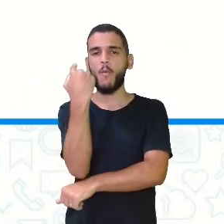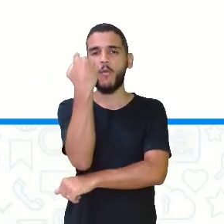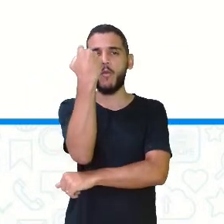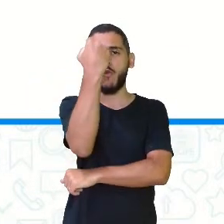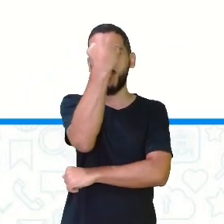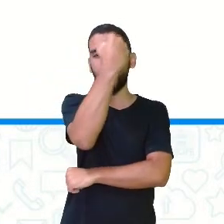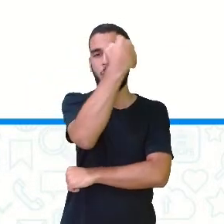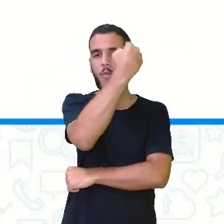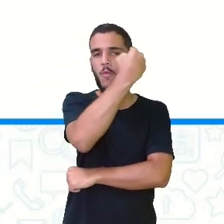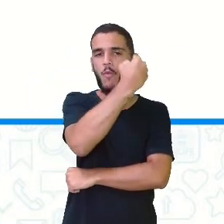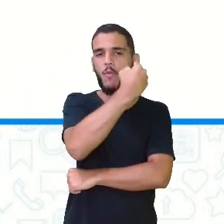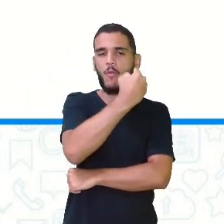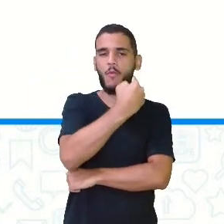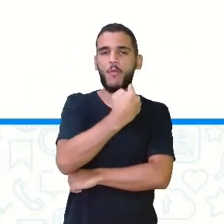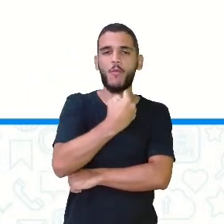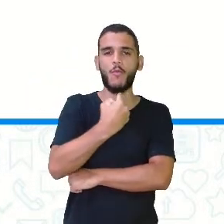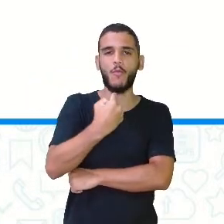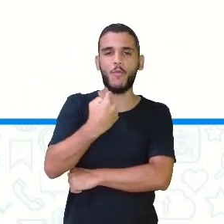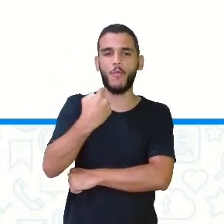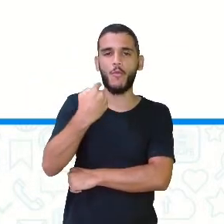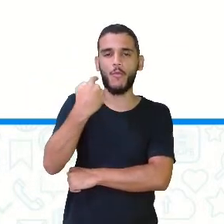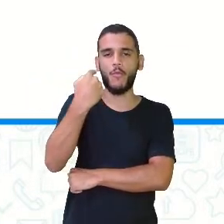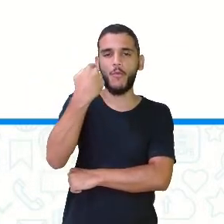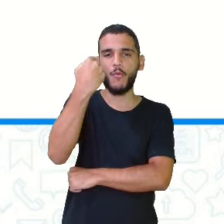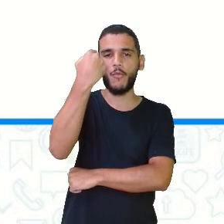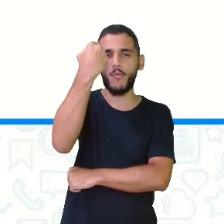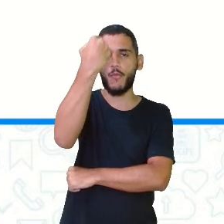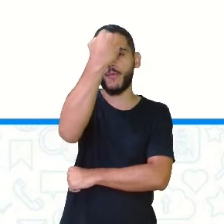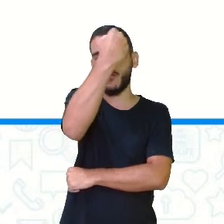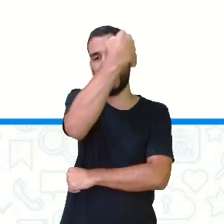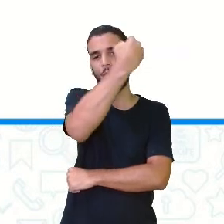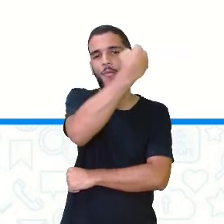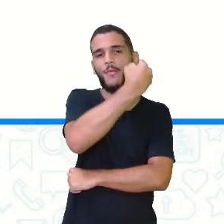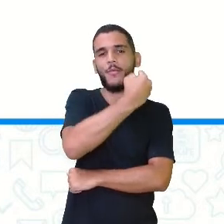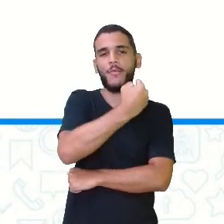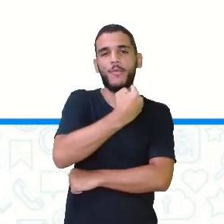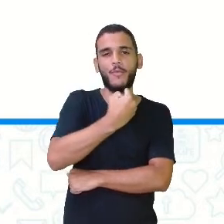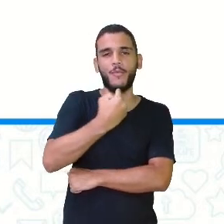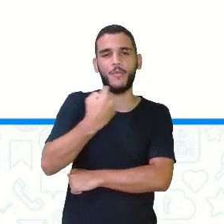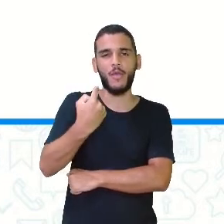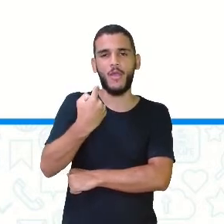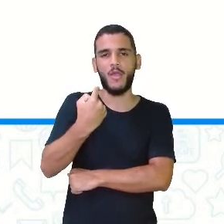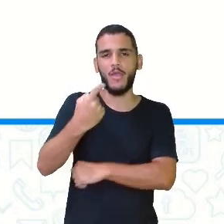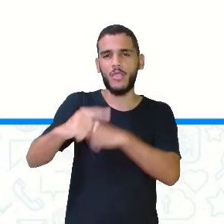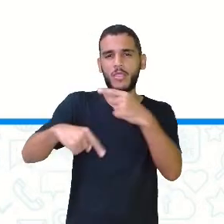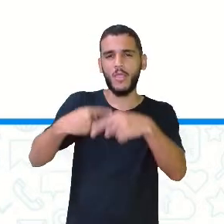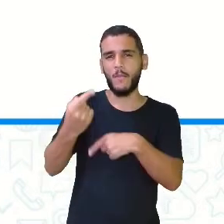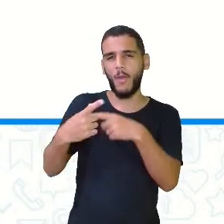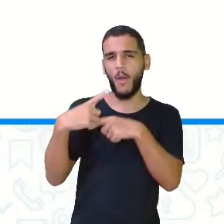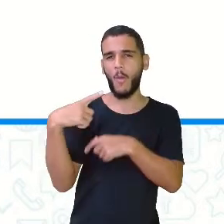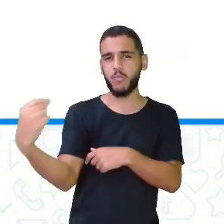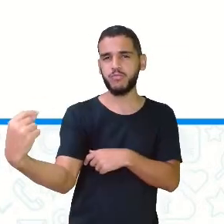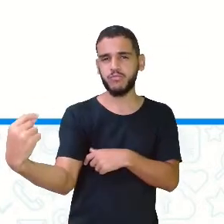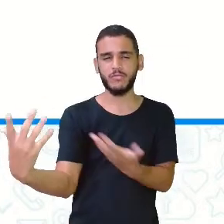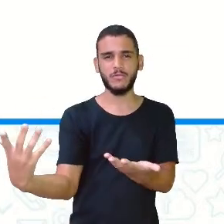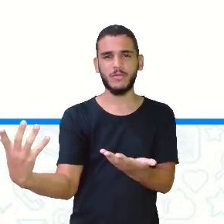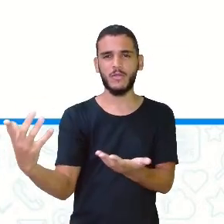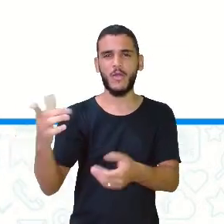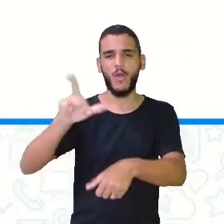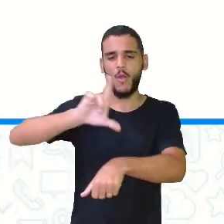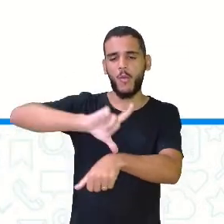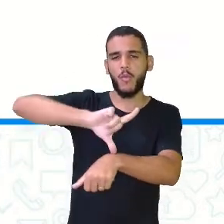Chega logo, tic-tac. Tic-tac e vai embora. Passa